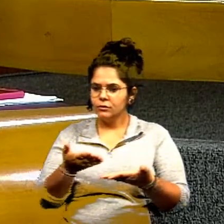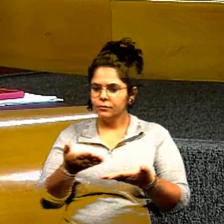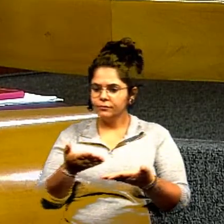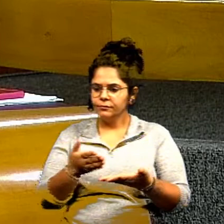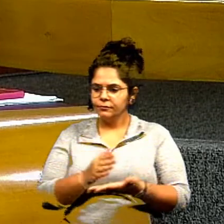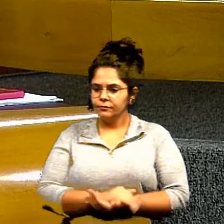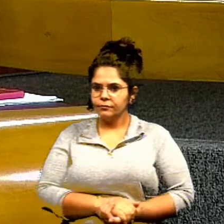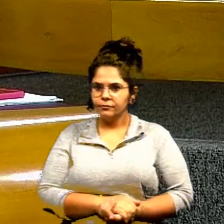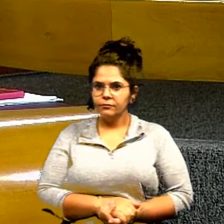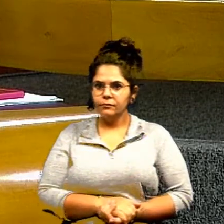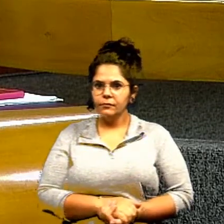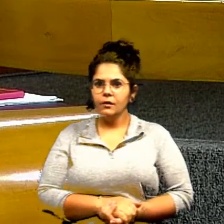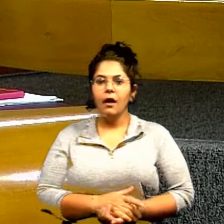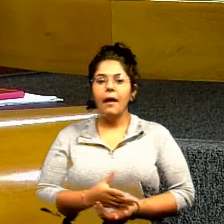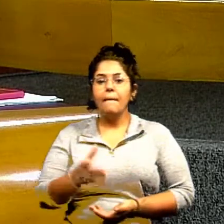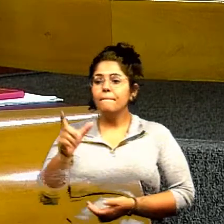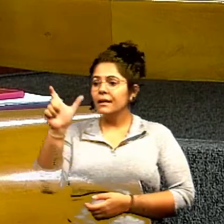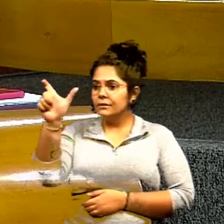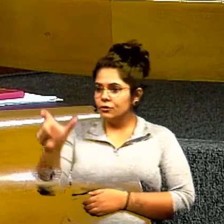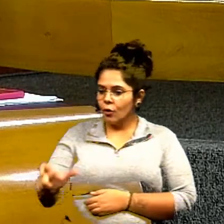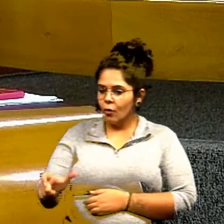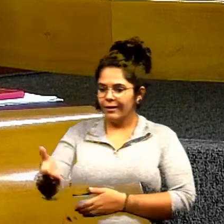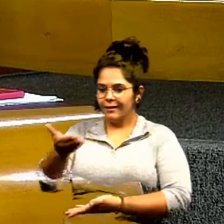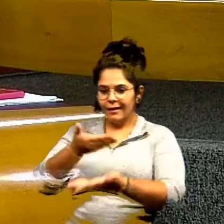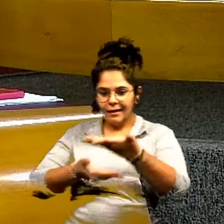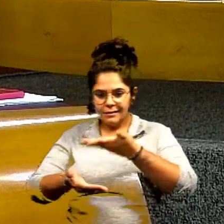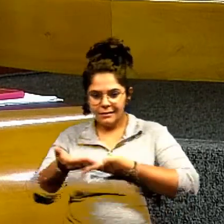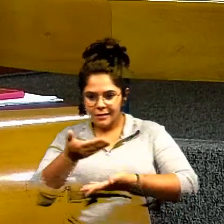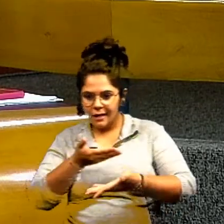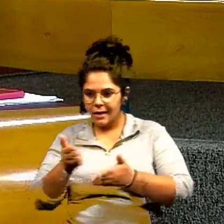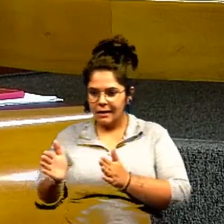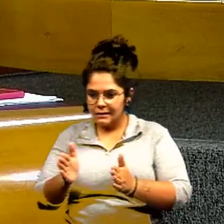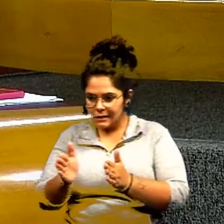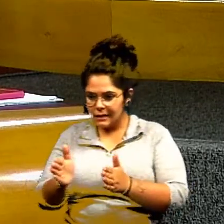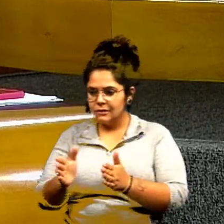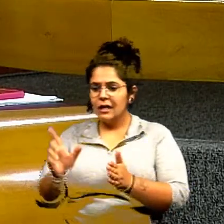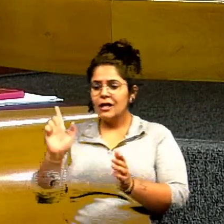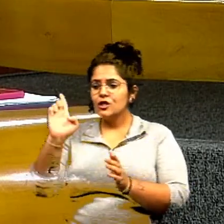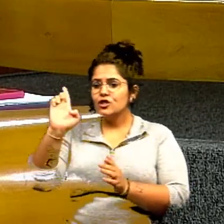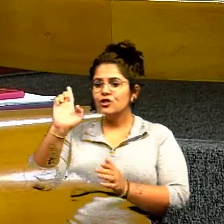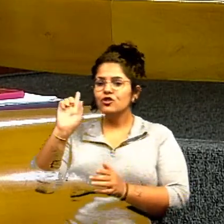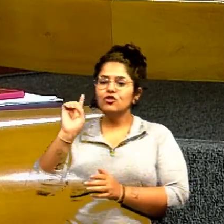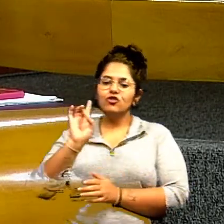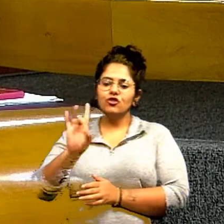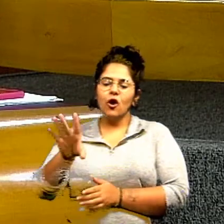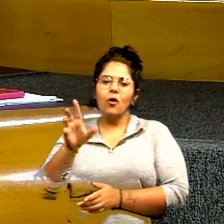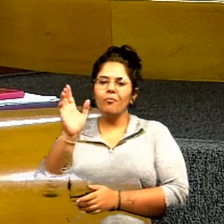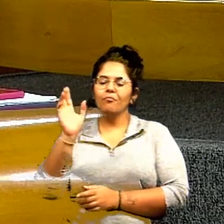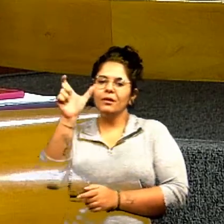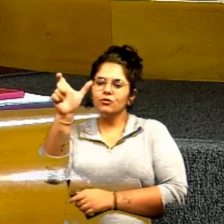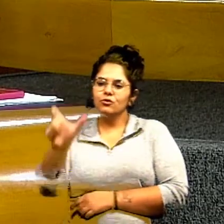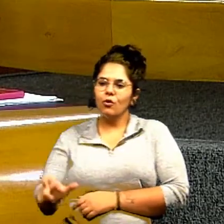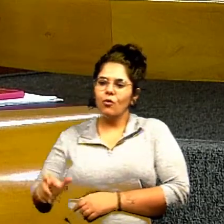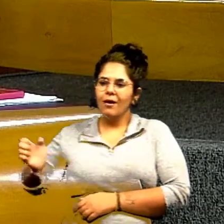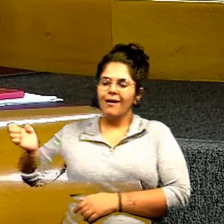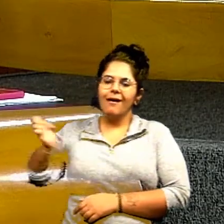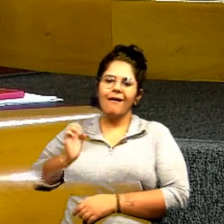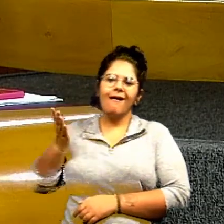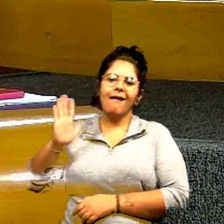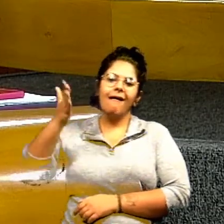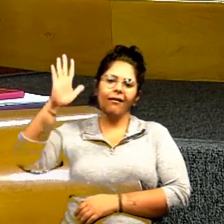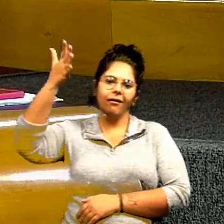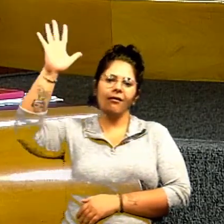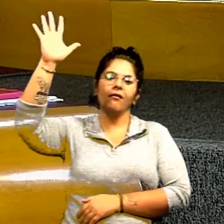sabe quem está tendo acesso vereador Cleibe as pessoas que tem dinheiro que elas estão judicializando